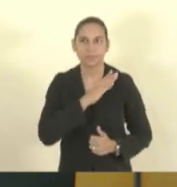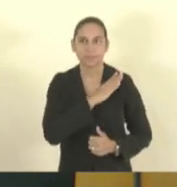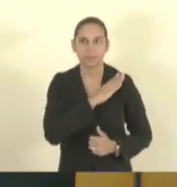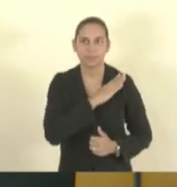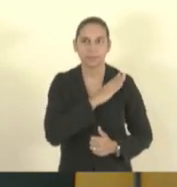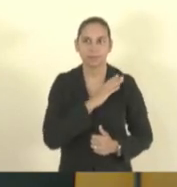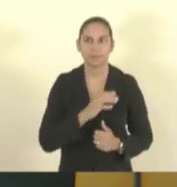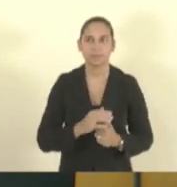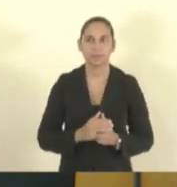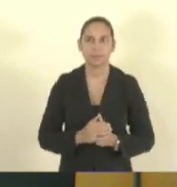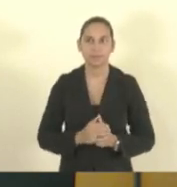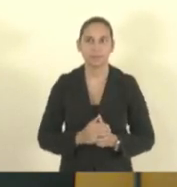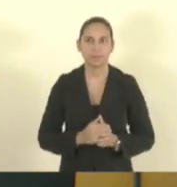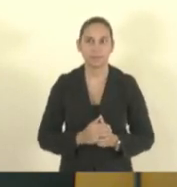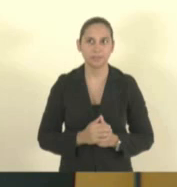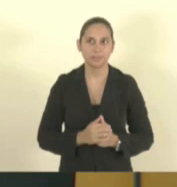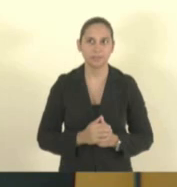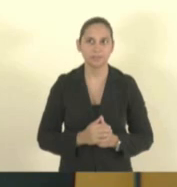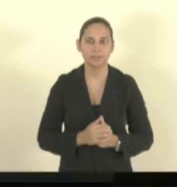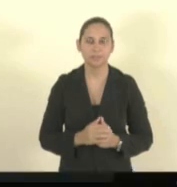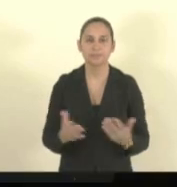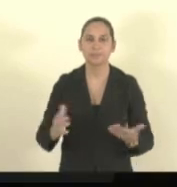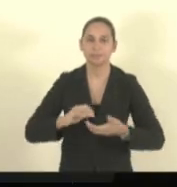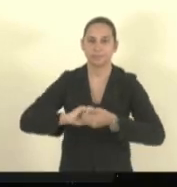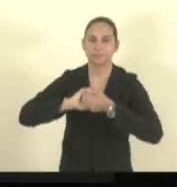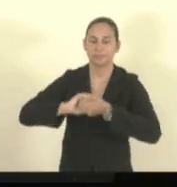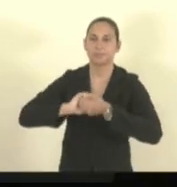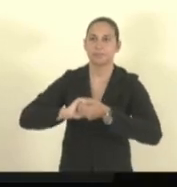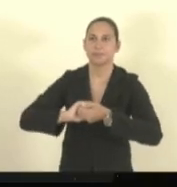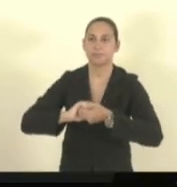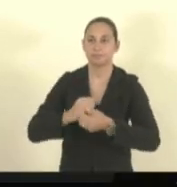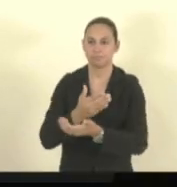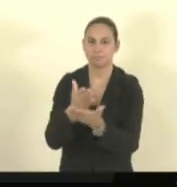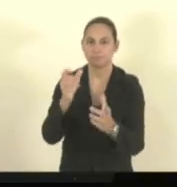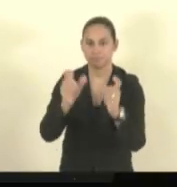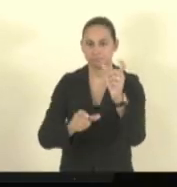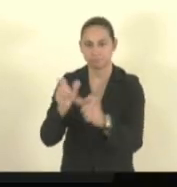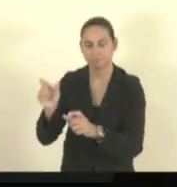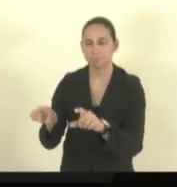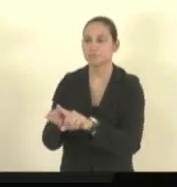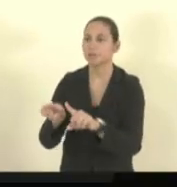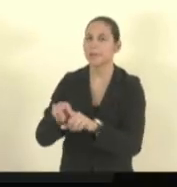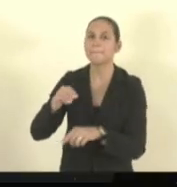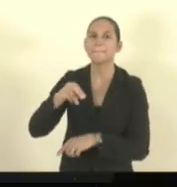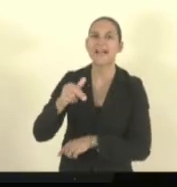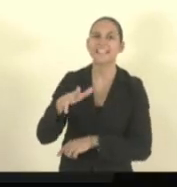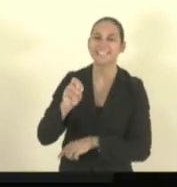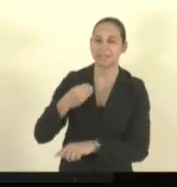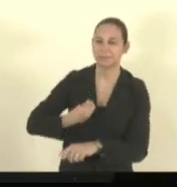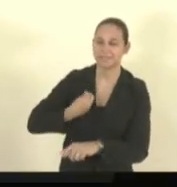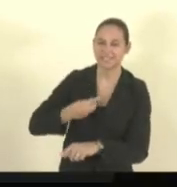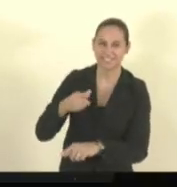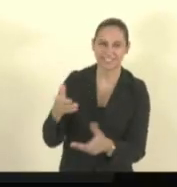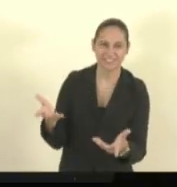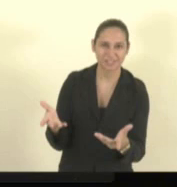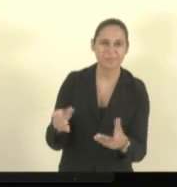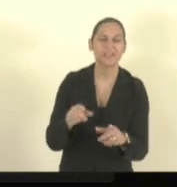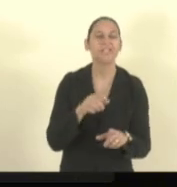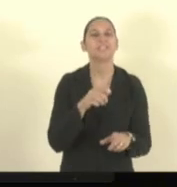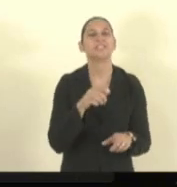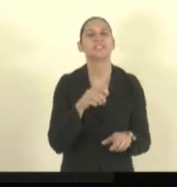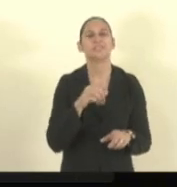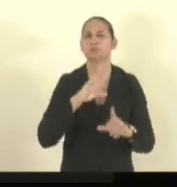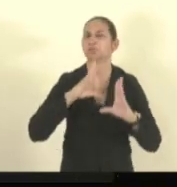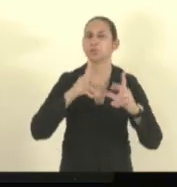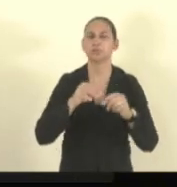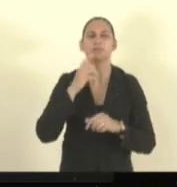Saudar a Vossa Excelência por mais essa reunião, saudar a nossa deputada Justiça, doutora Maria Cristina, saudar o Tiago também, o Gandini,